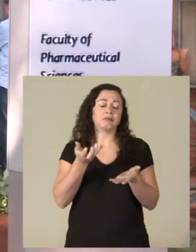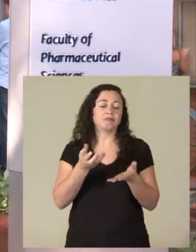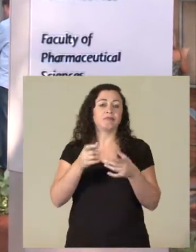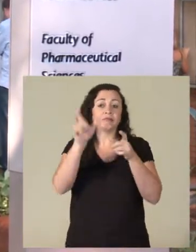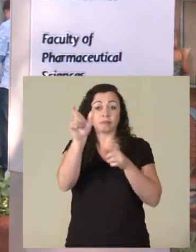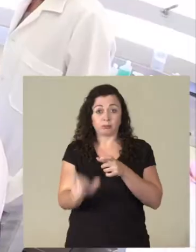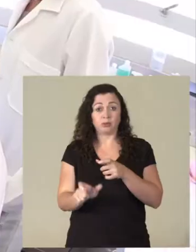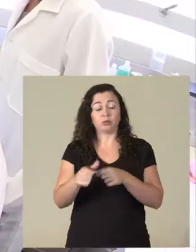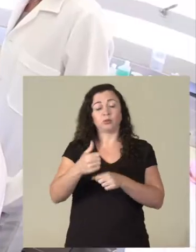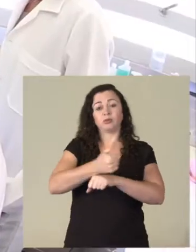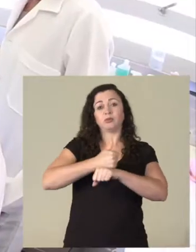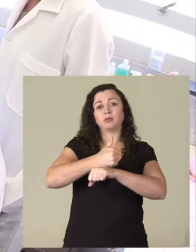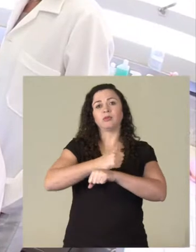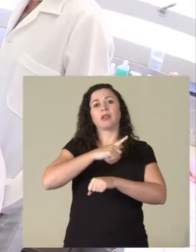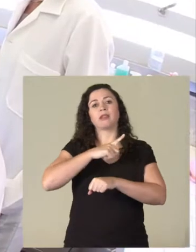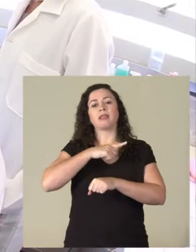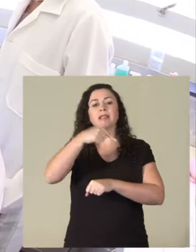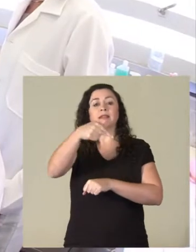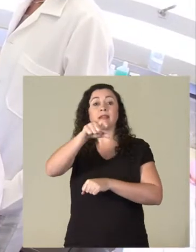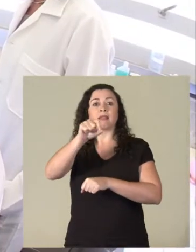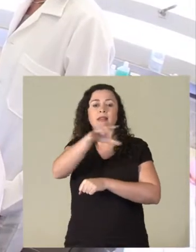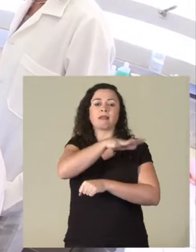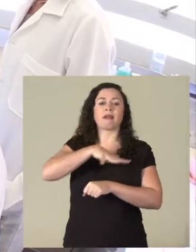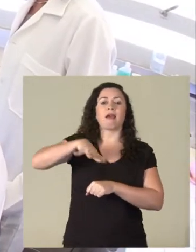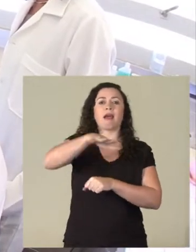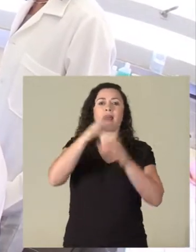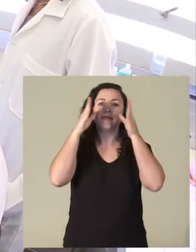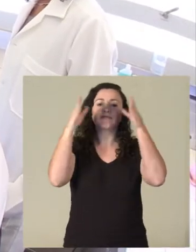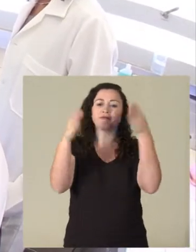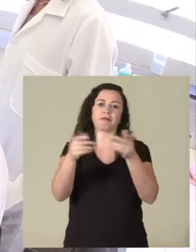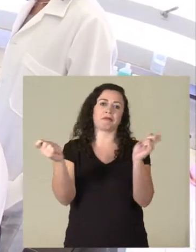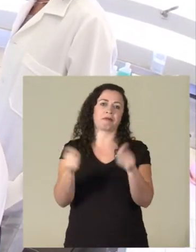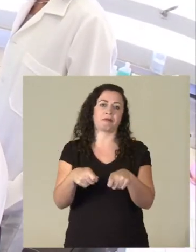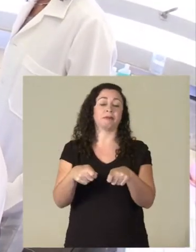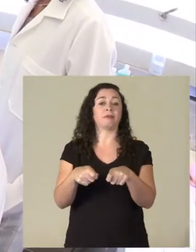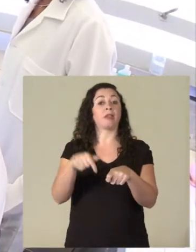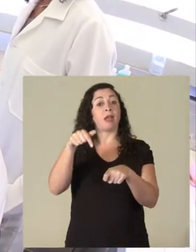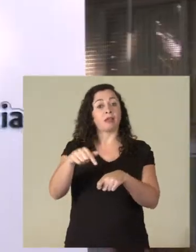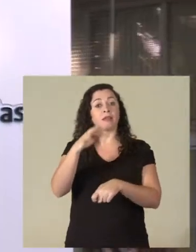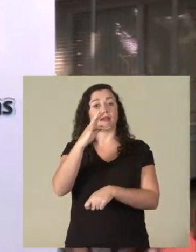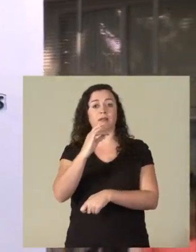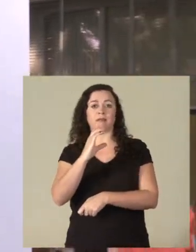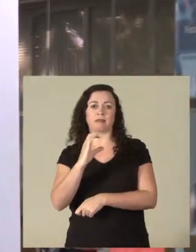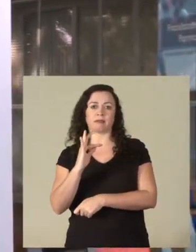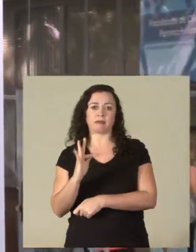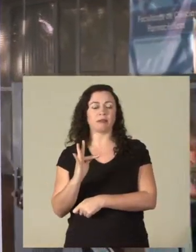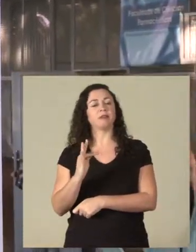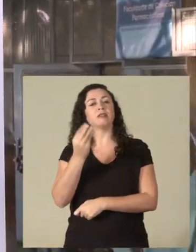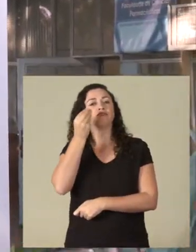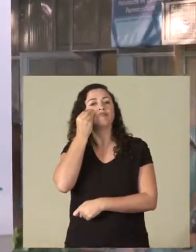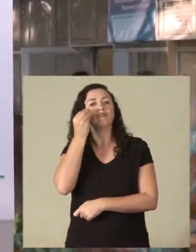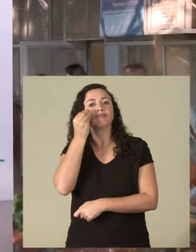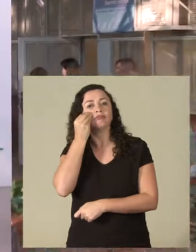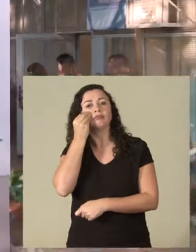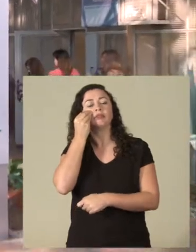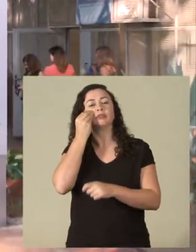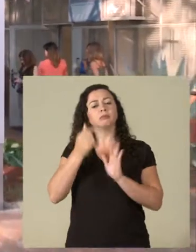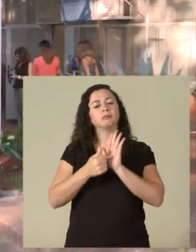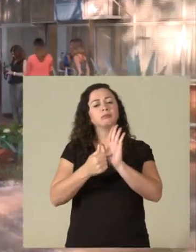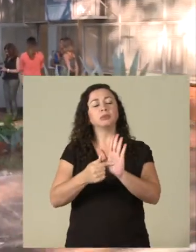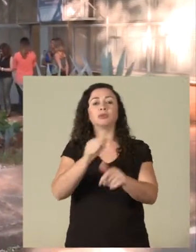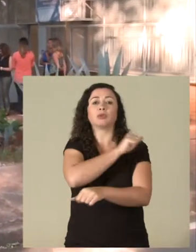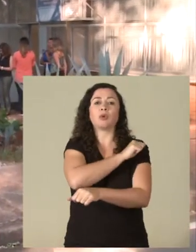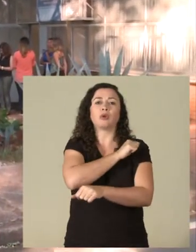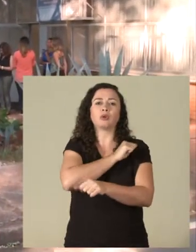farmacêutico tem mais de 70 âmbitos profissionais e aqui na FCF a gente procura dar ao